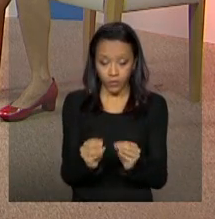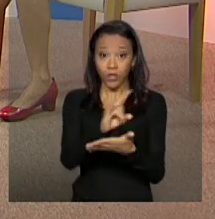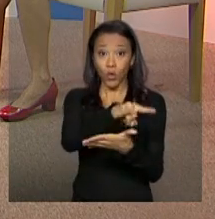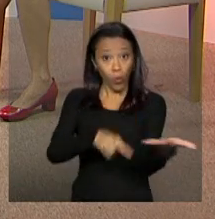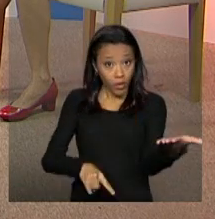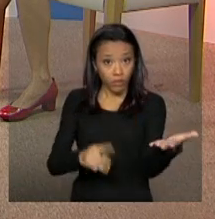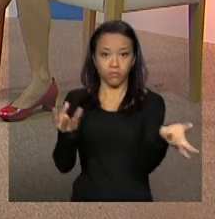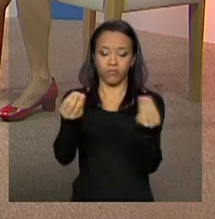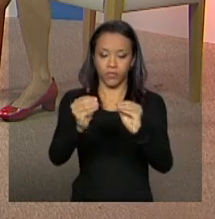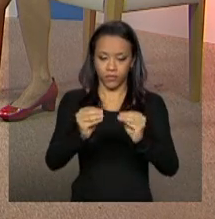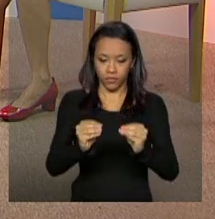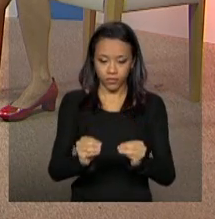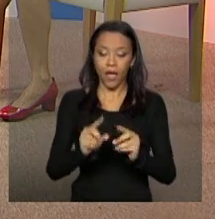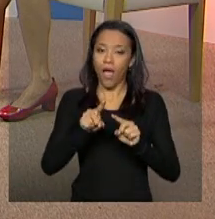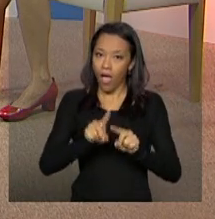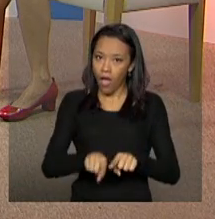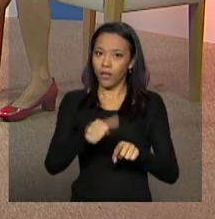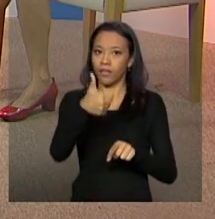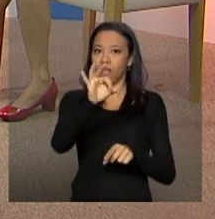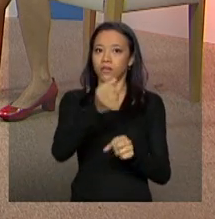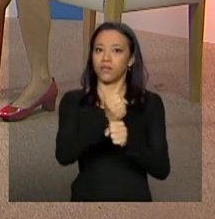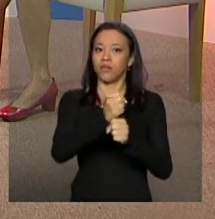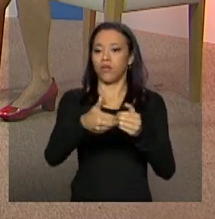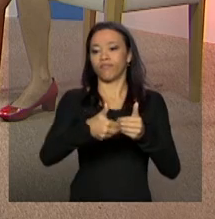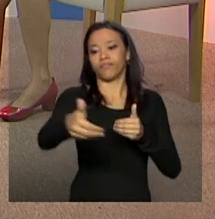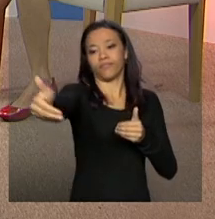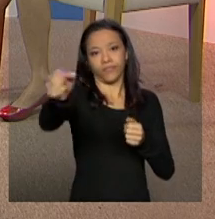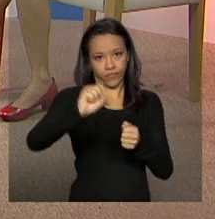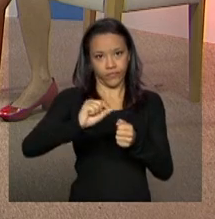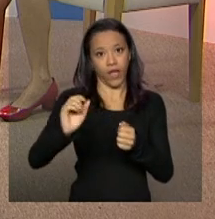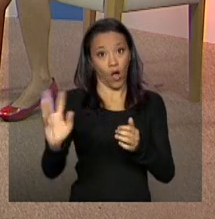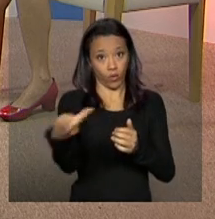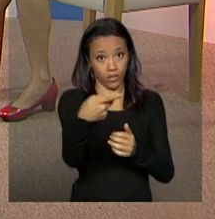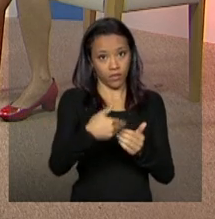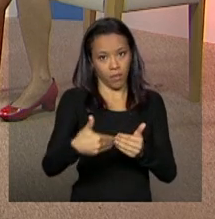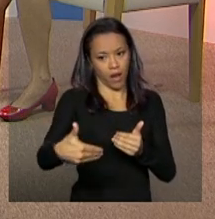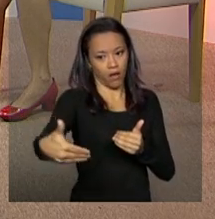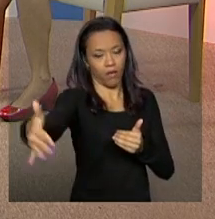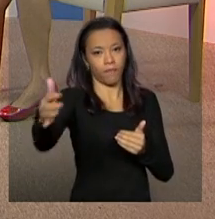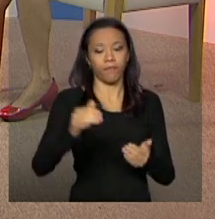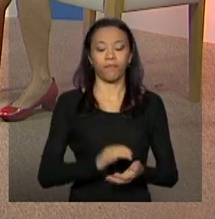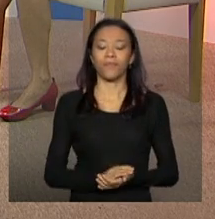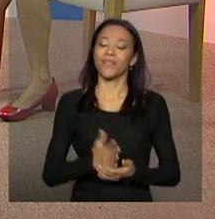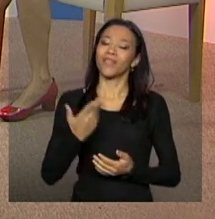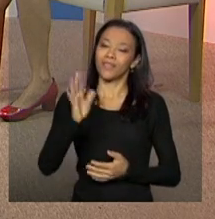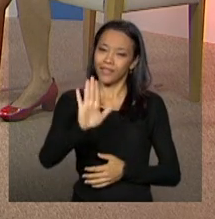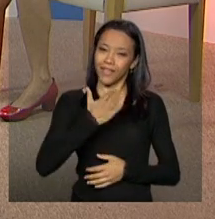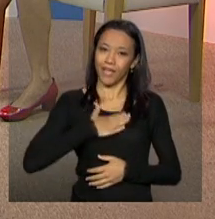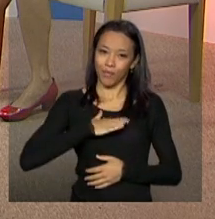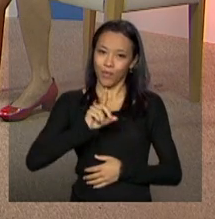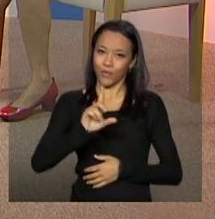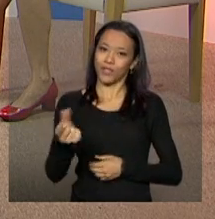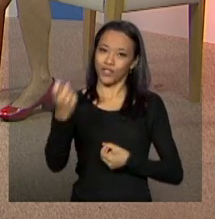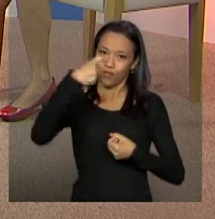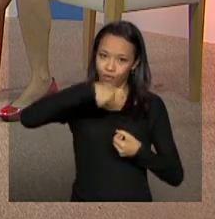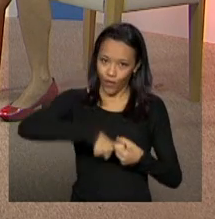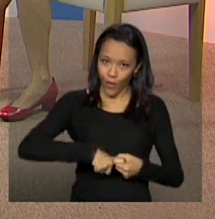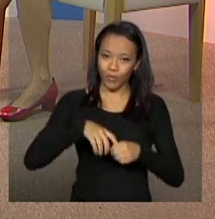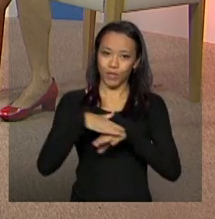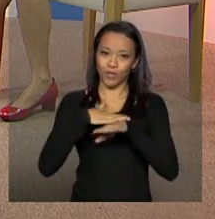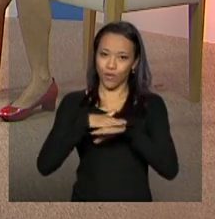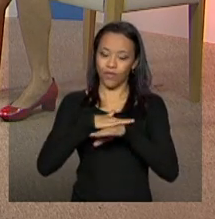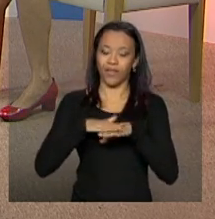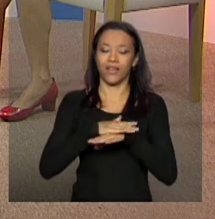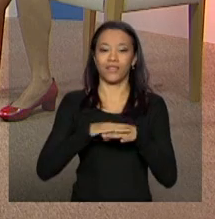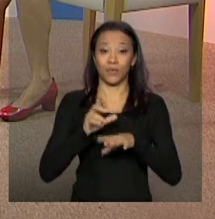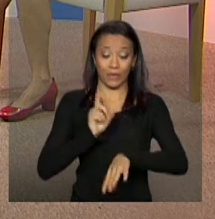decenal. Cada um no seu nível, né? No seu âmbito. E, presidente, já já a gente continua a nossa conversa, o nosso tempo já está esgotado.